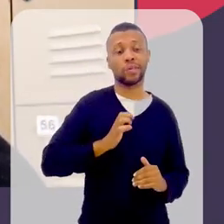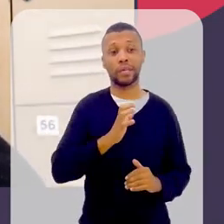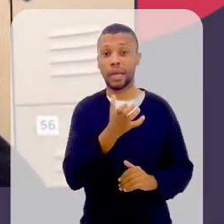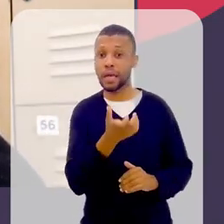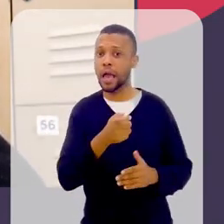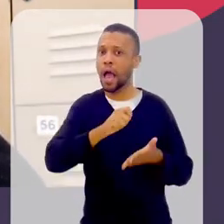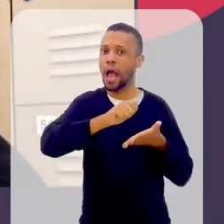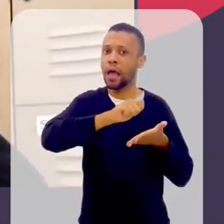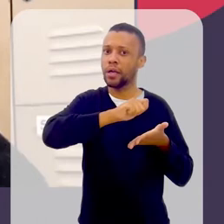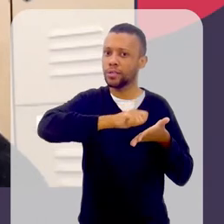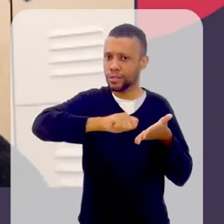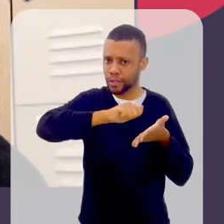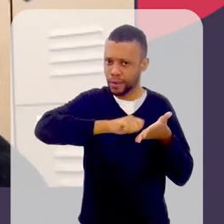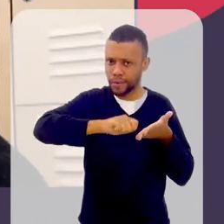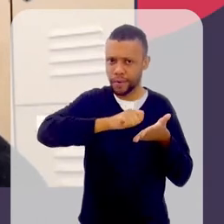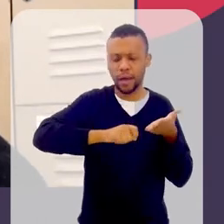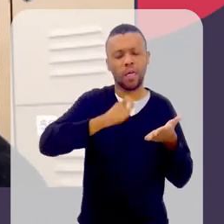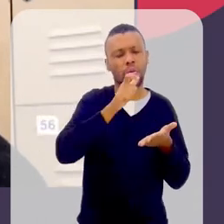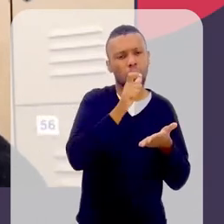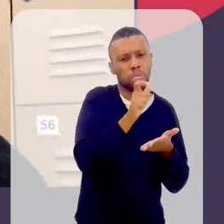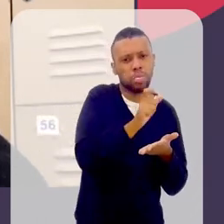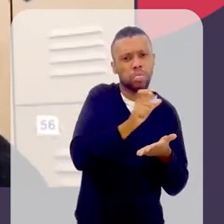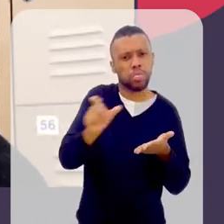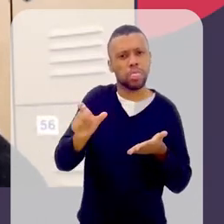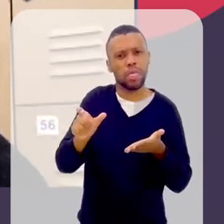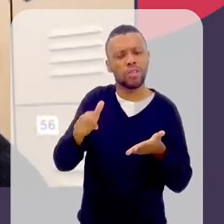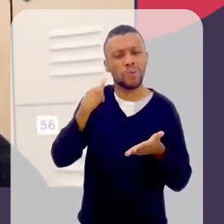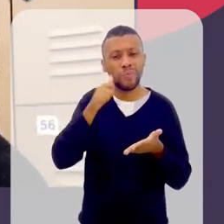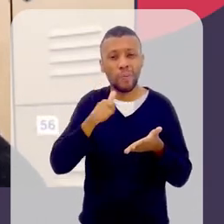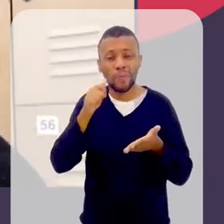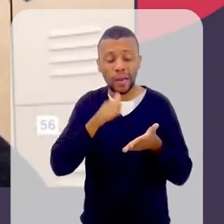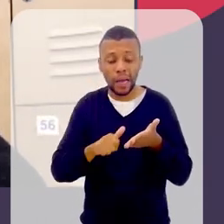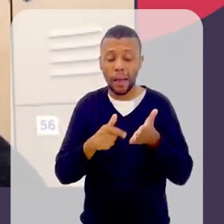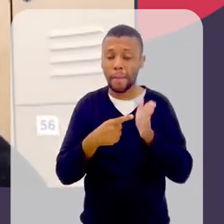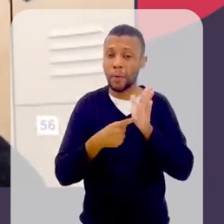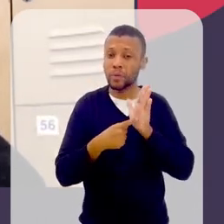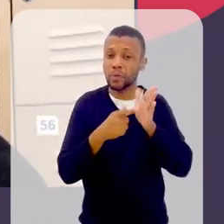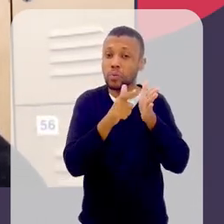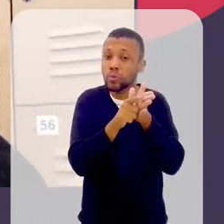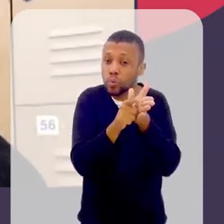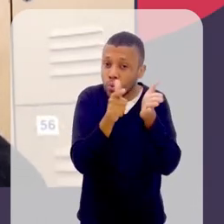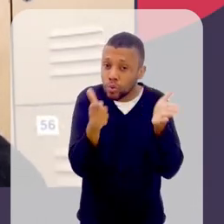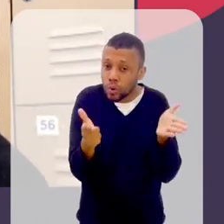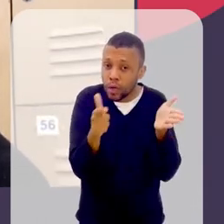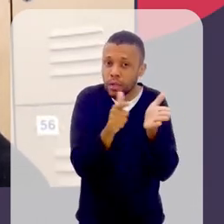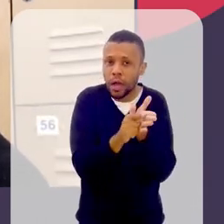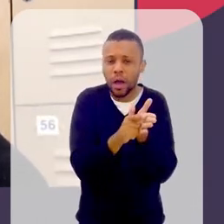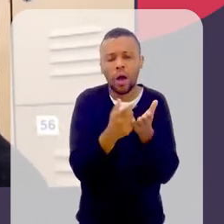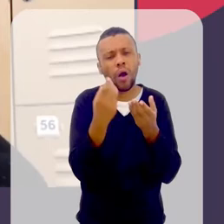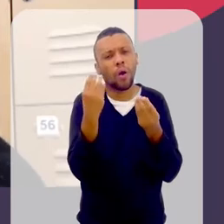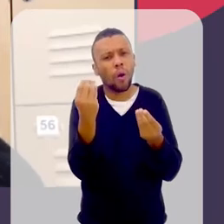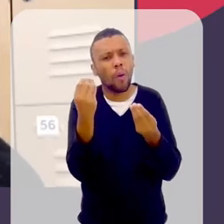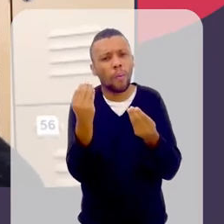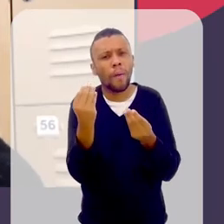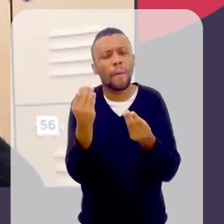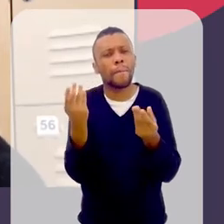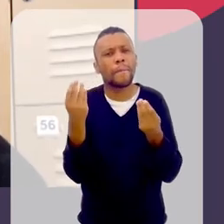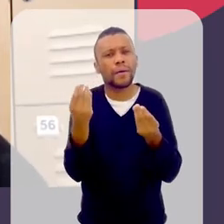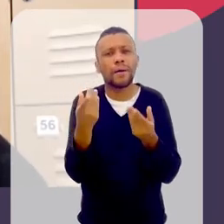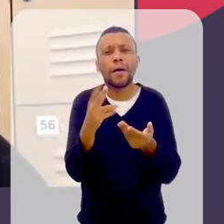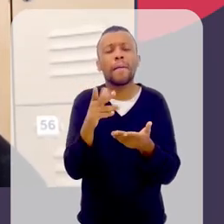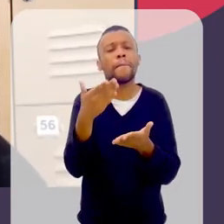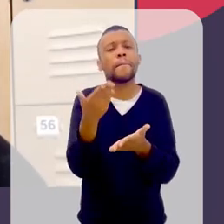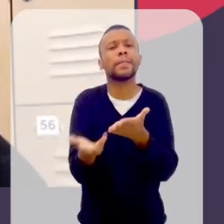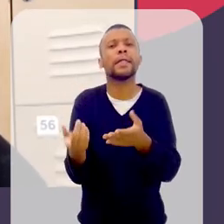dispunham a escrever mal de uma mulher num jornal, sabe? Como assim? Pra que você vai